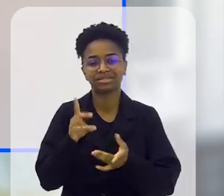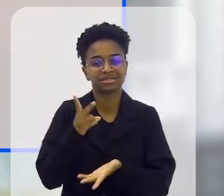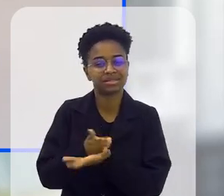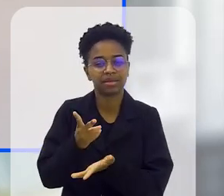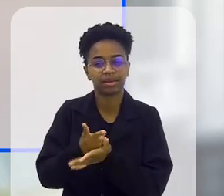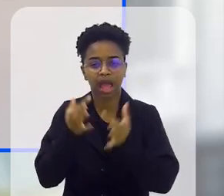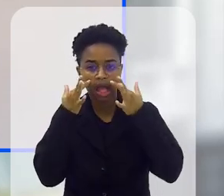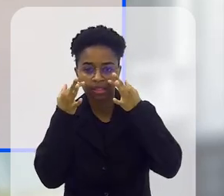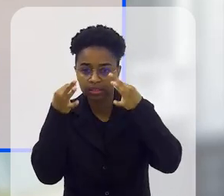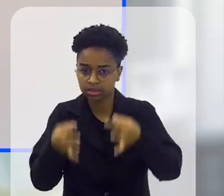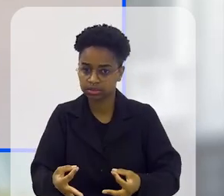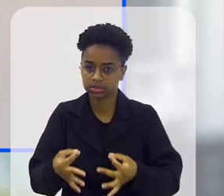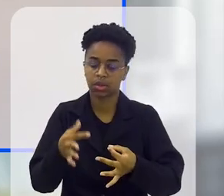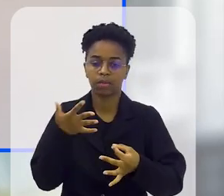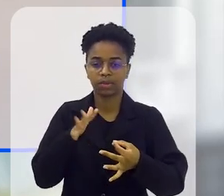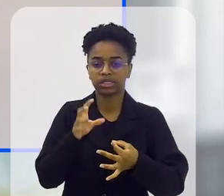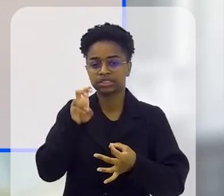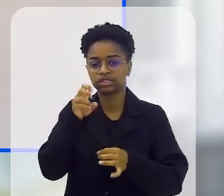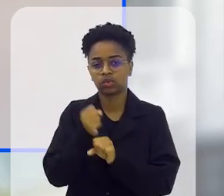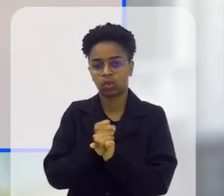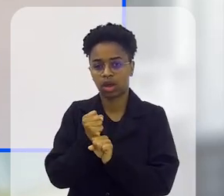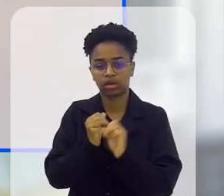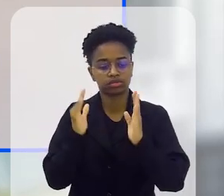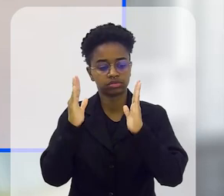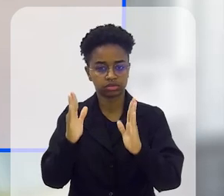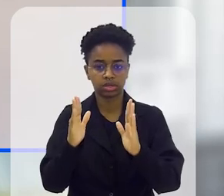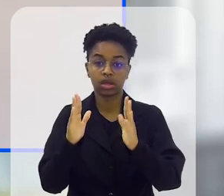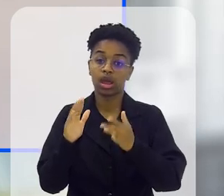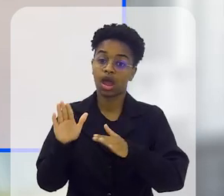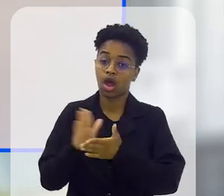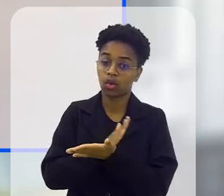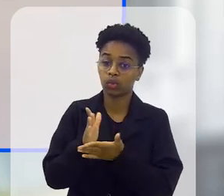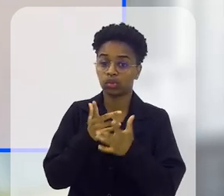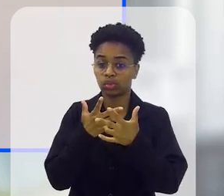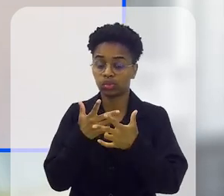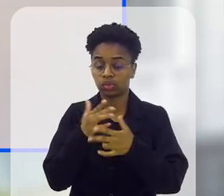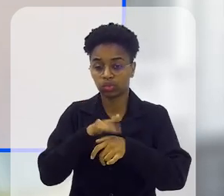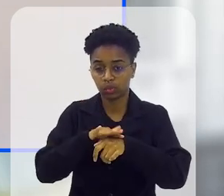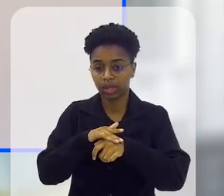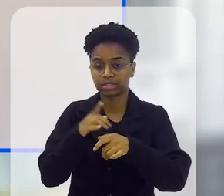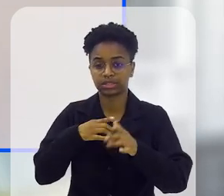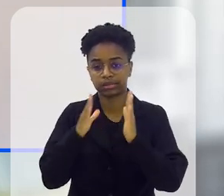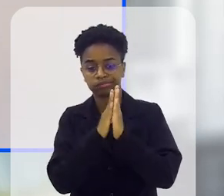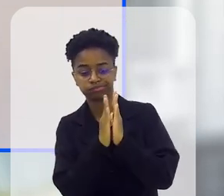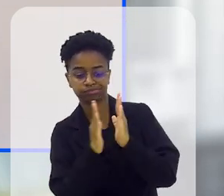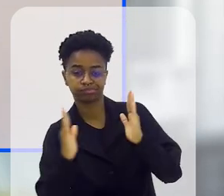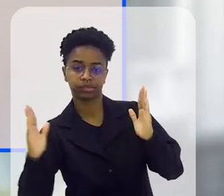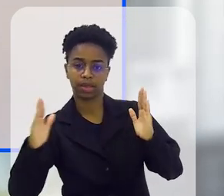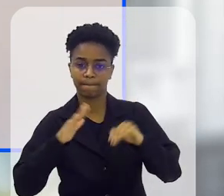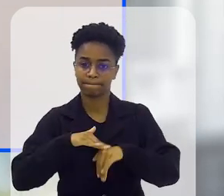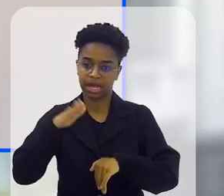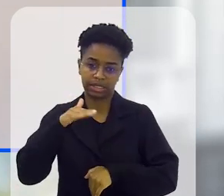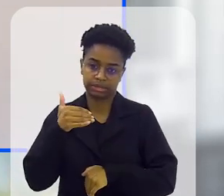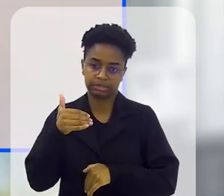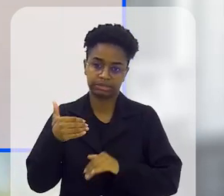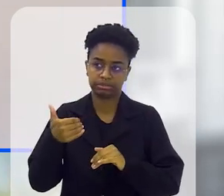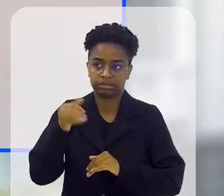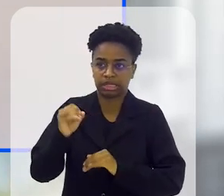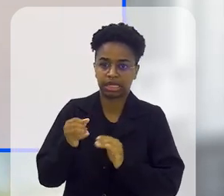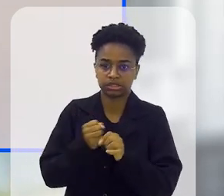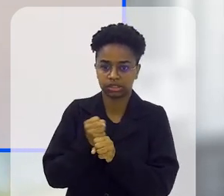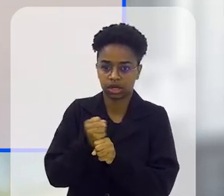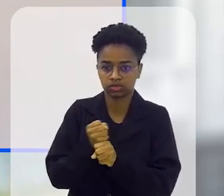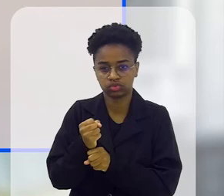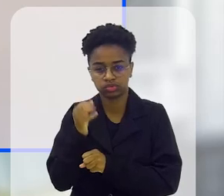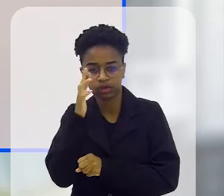a gente sempre mantém um radar ligado, pelo menos nos primeiros cinco anos, para algumas doenças a gente estica esse elástico um pouco mais, precisa manter